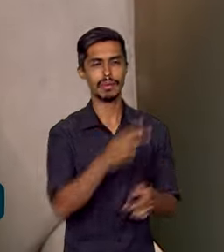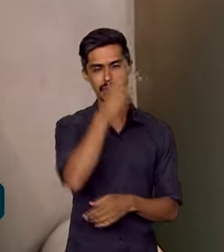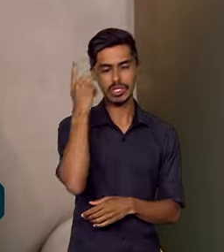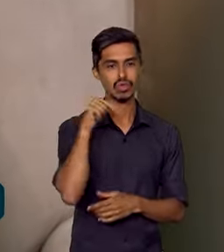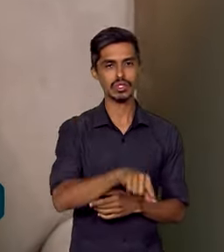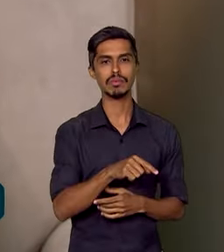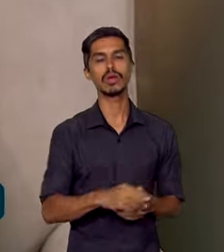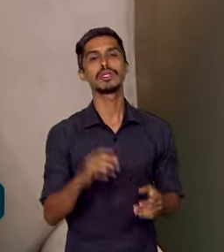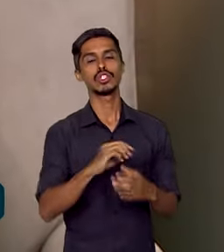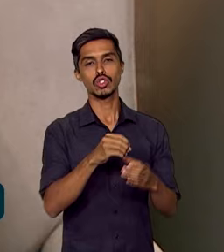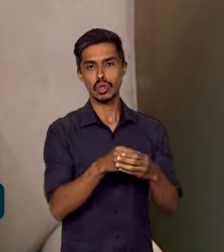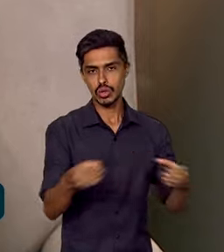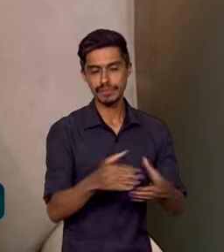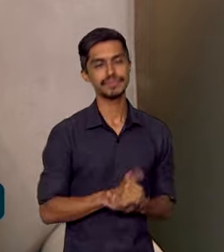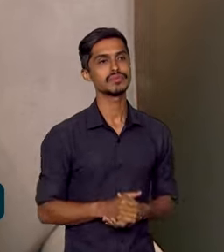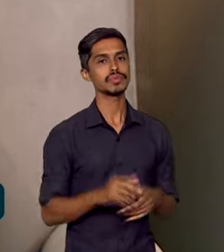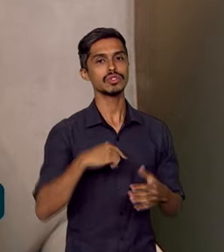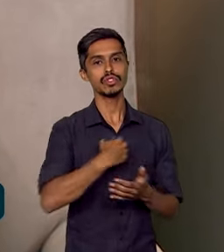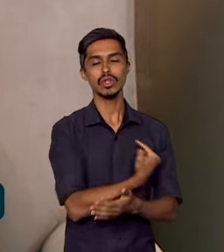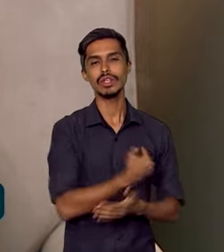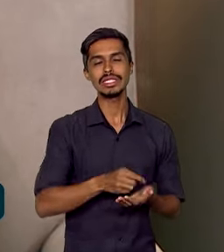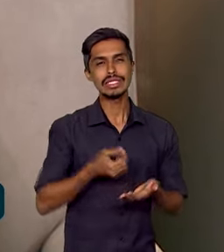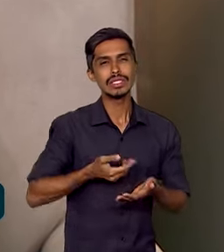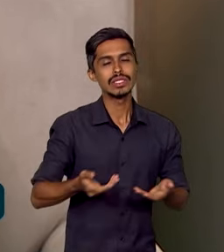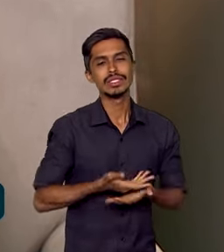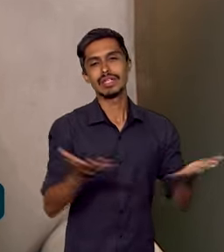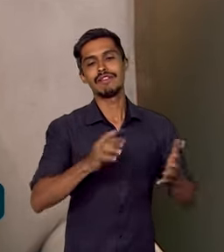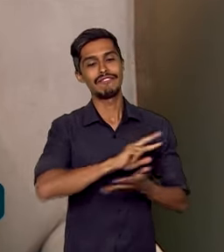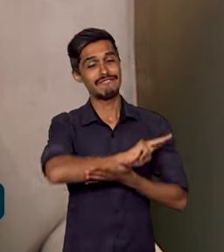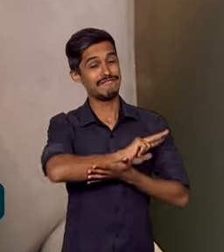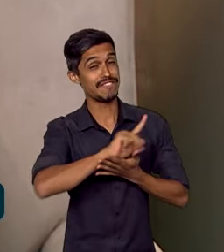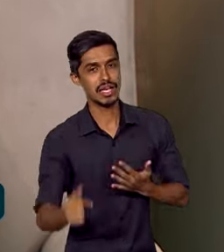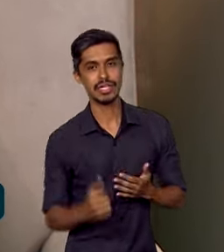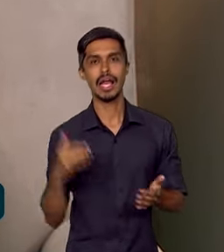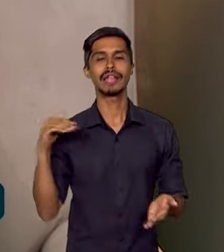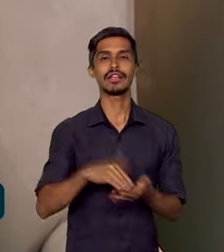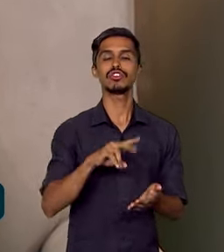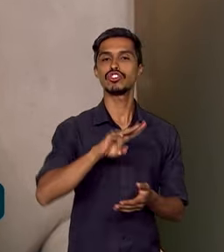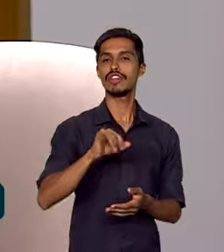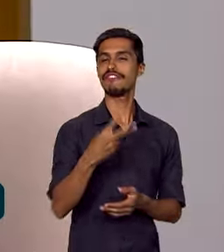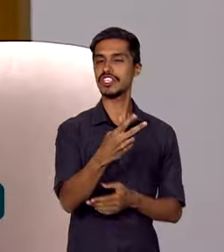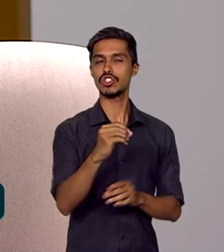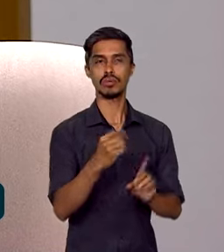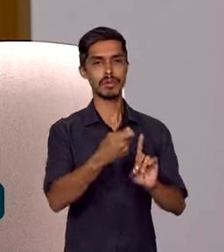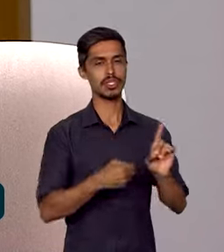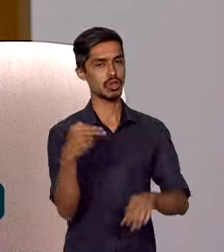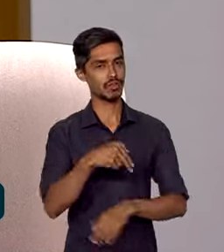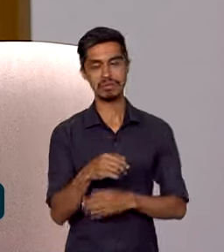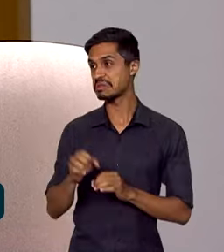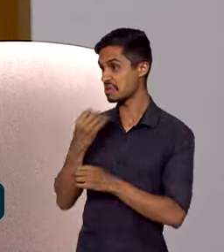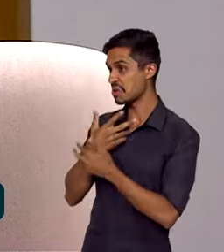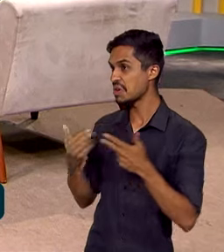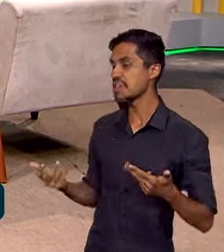a gente está com muitas ações para serem lançadas até o final do ano. Muitas delas no dia 20 de novembro. Vem muita coisa boa por aí. Vem sim.